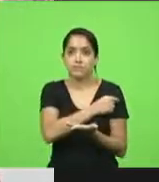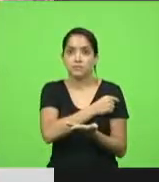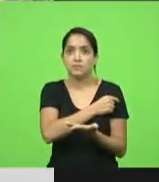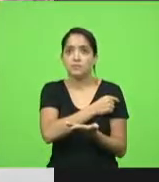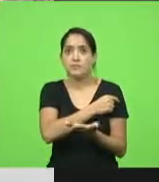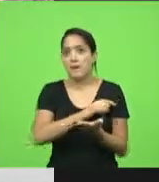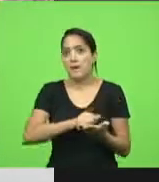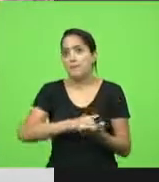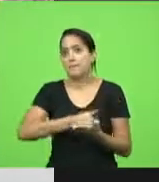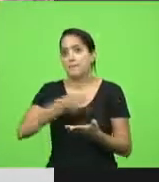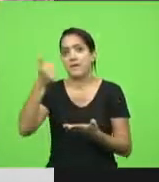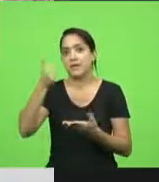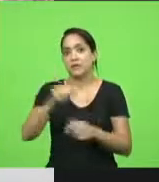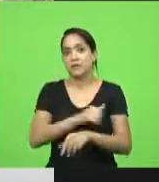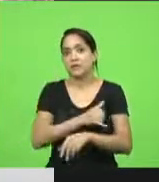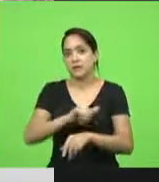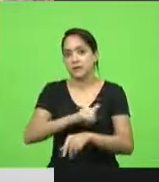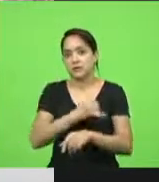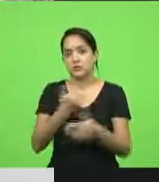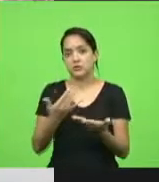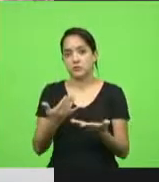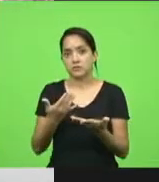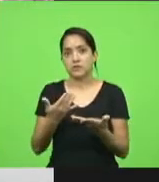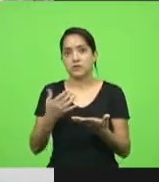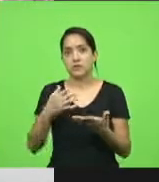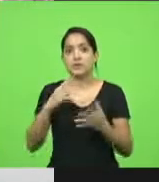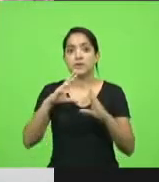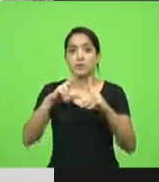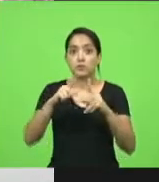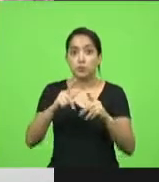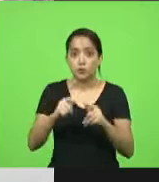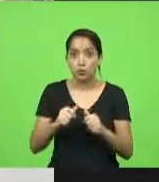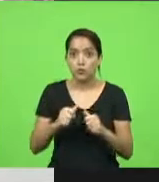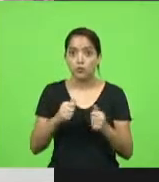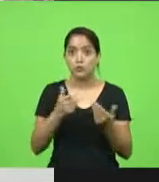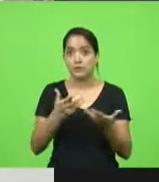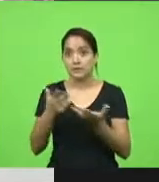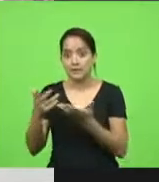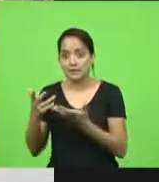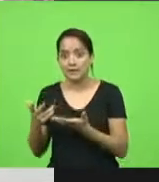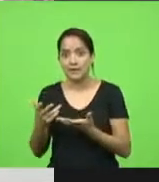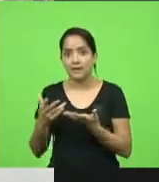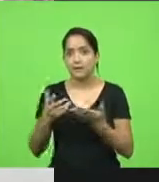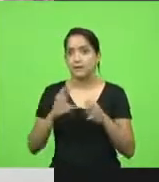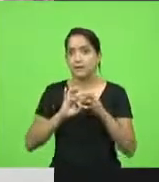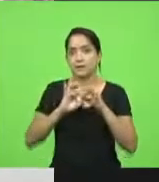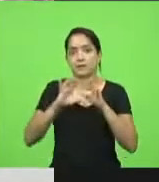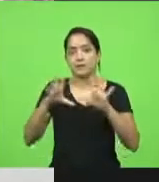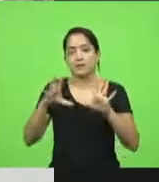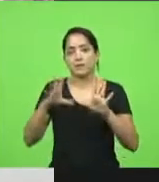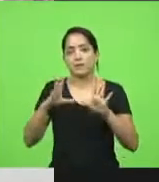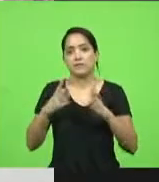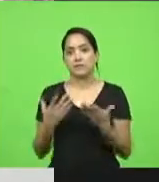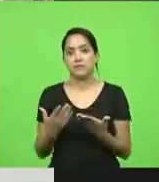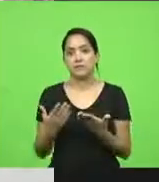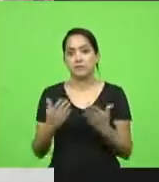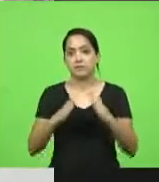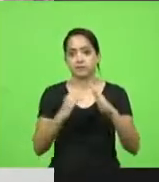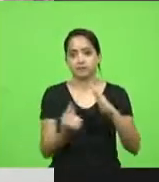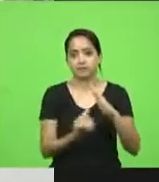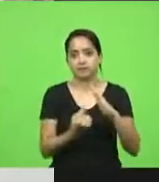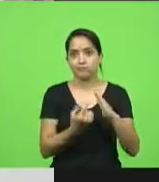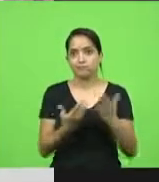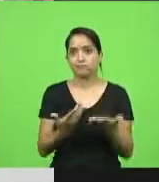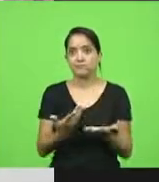por onde a humanidade espera se livrar da prisão imposta pelo coronavírus. E nós acompanhamos ontem, o